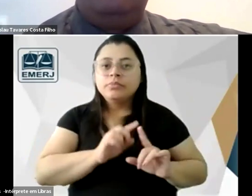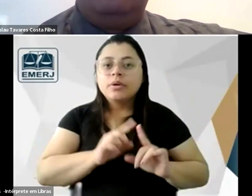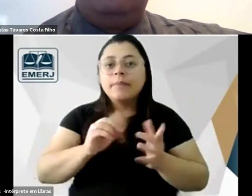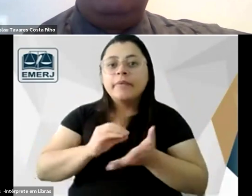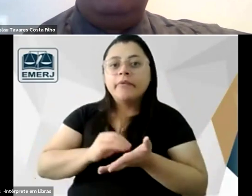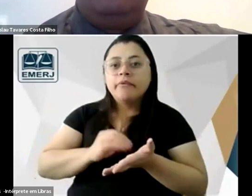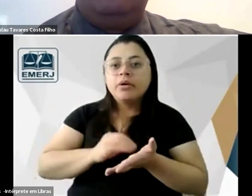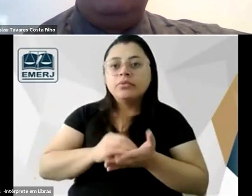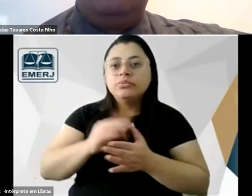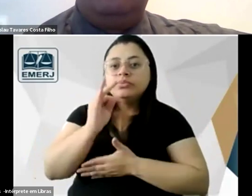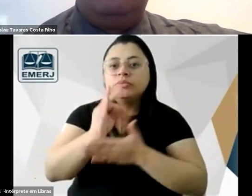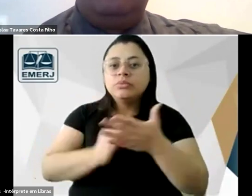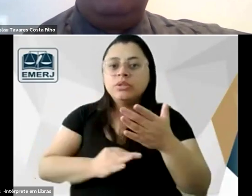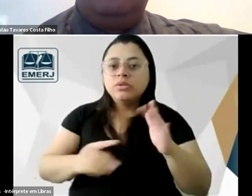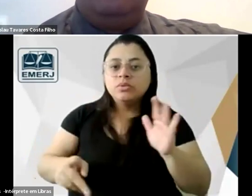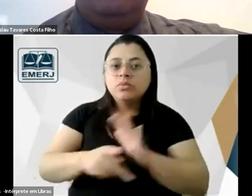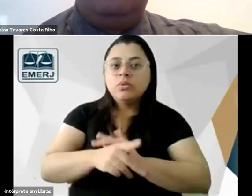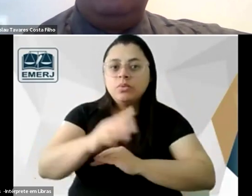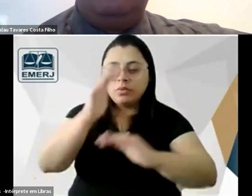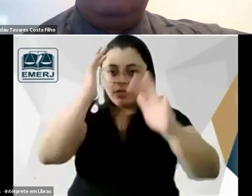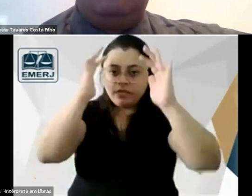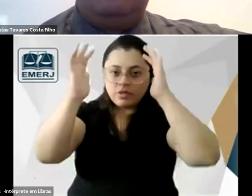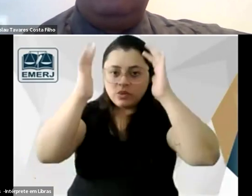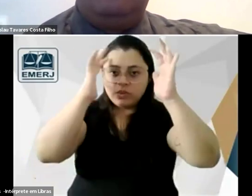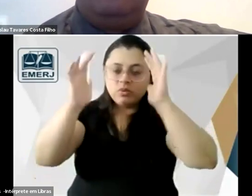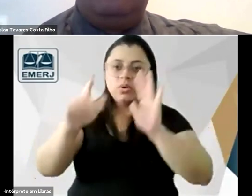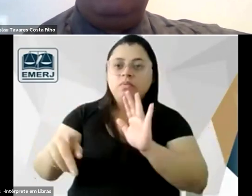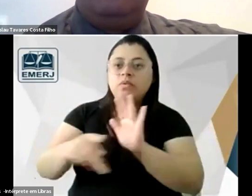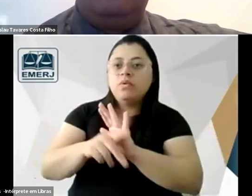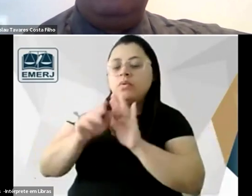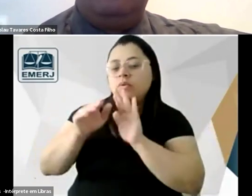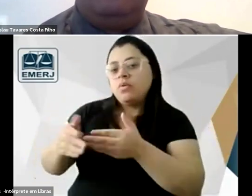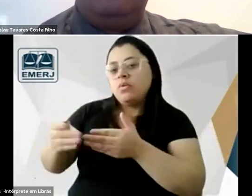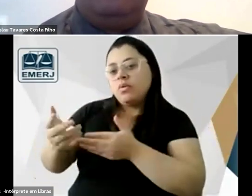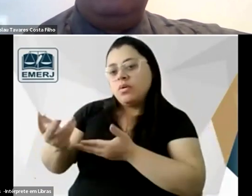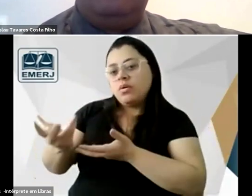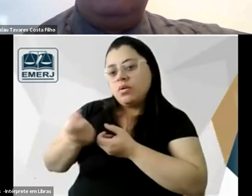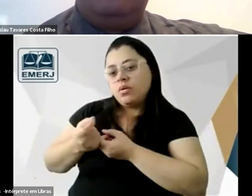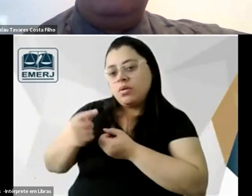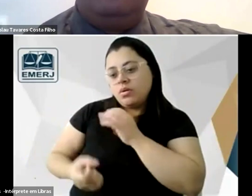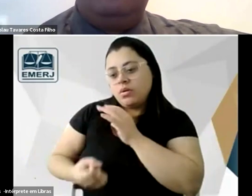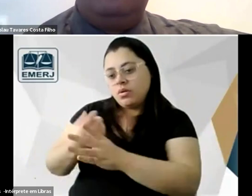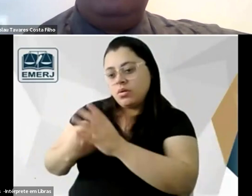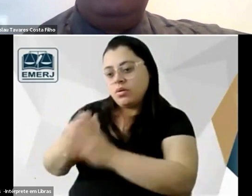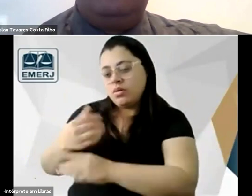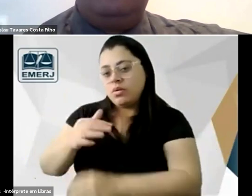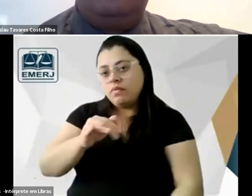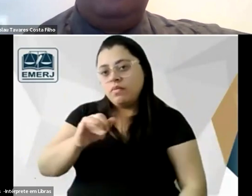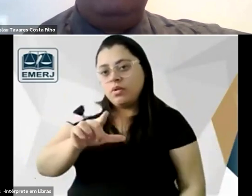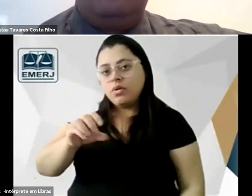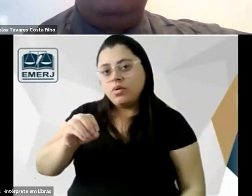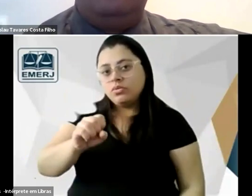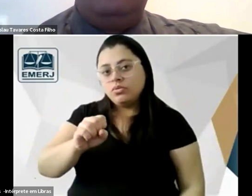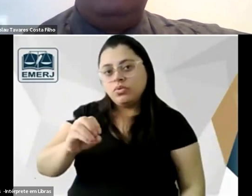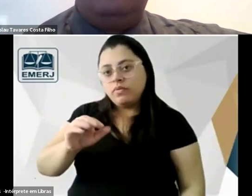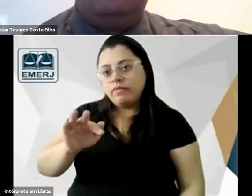também um texto exclusivamente sobre pensamento filosófico do ponto de vista da recepção só dos autores da filosofia alemã eu